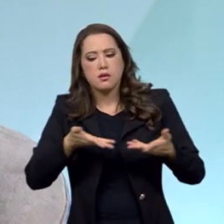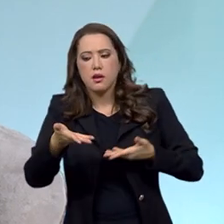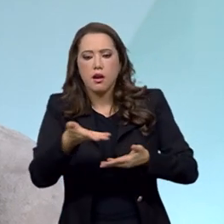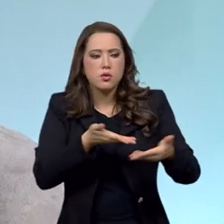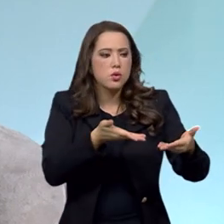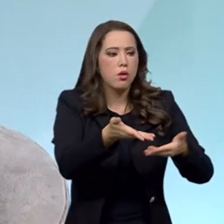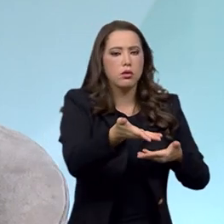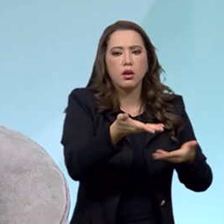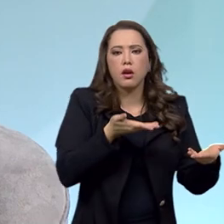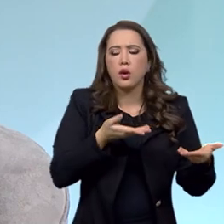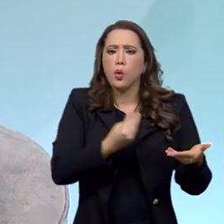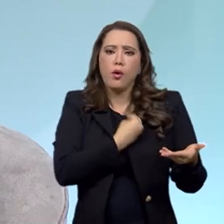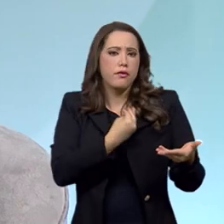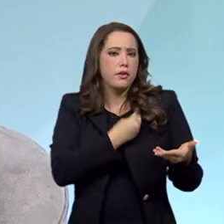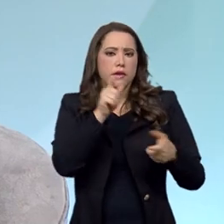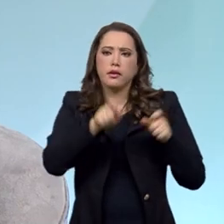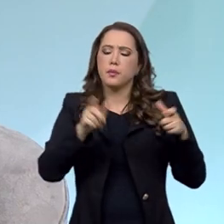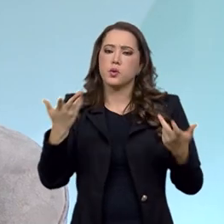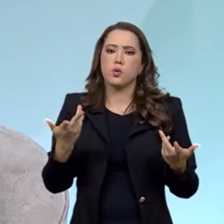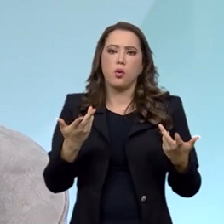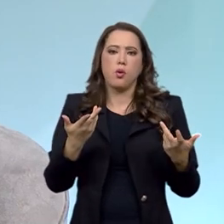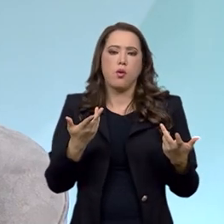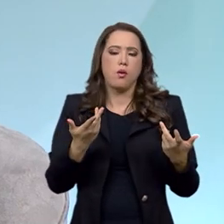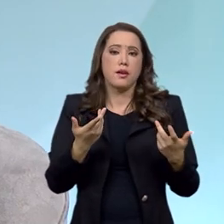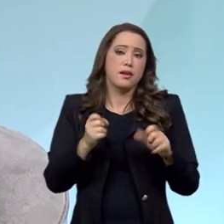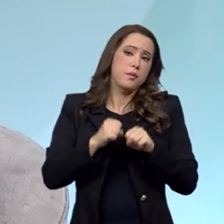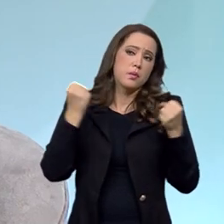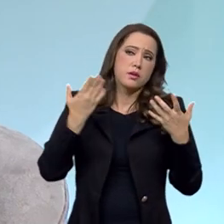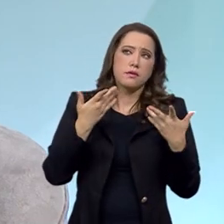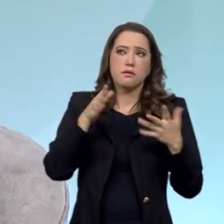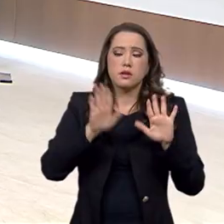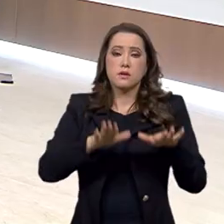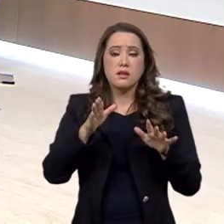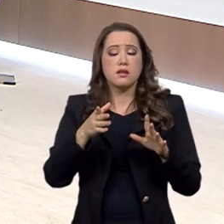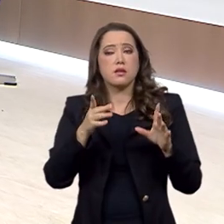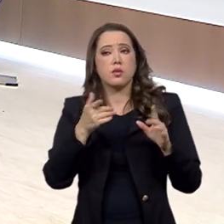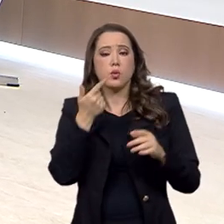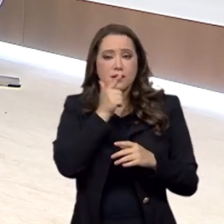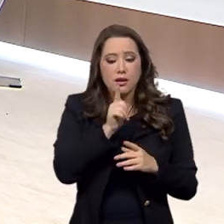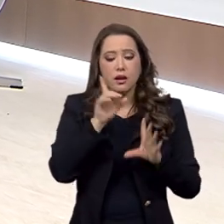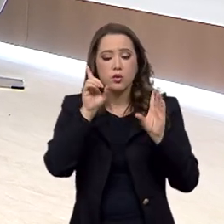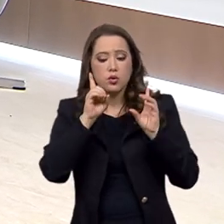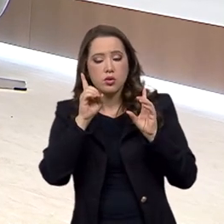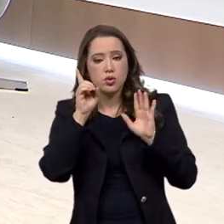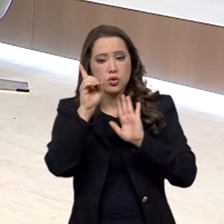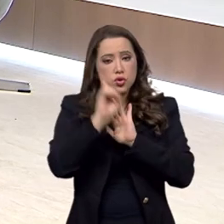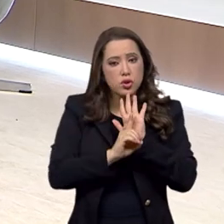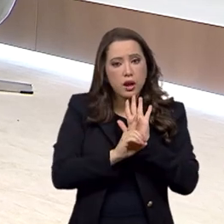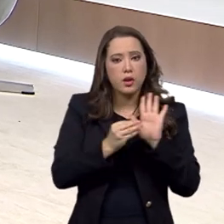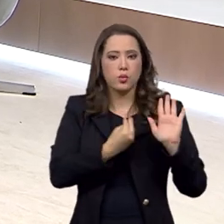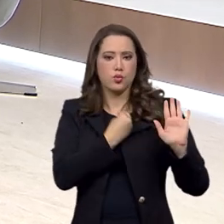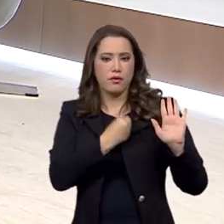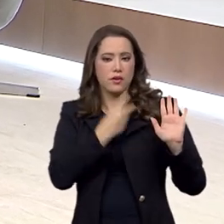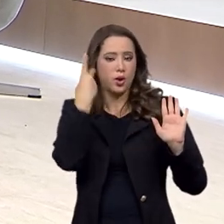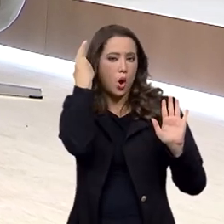meio e em que esse meio impede que a pessoa exerça os seus direitos, que ela tenha uma vida, aspas, normal.